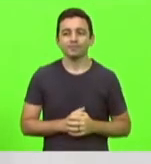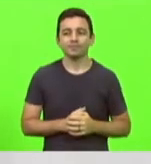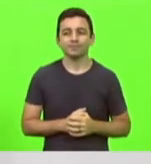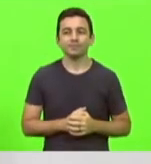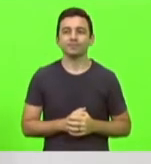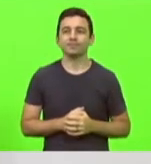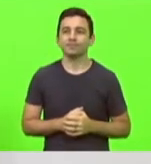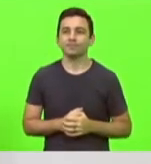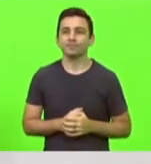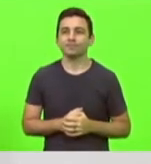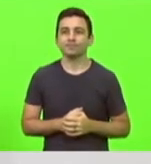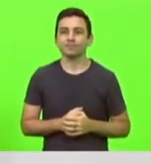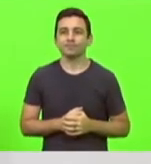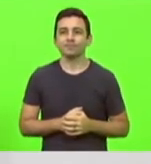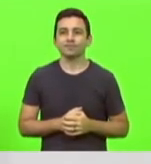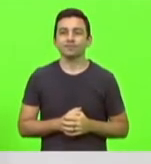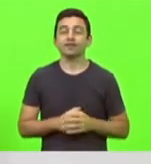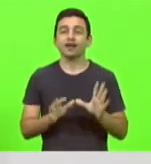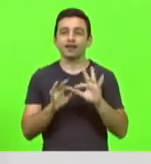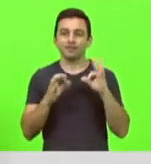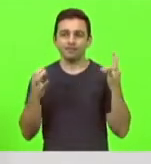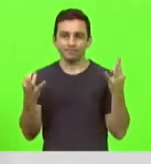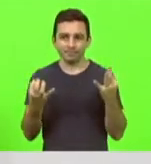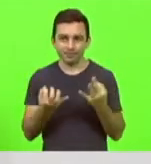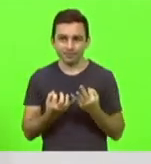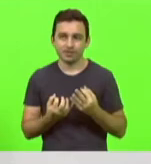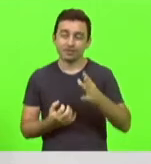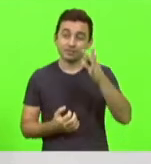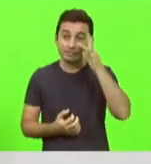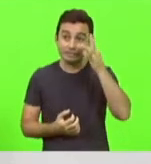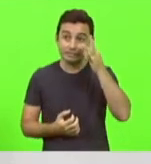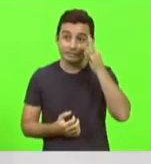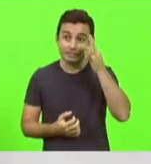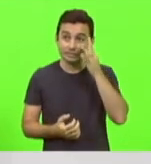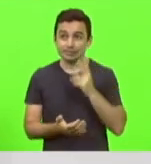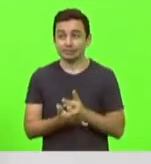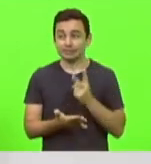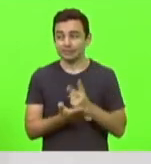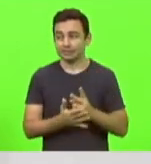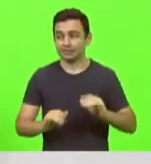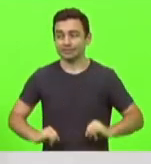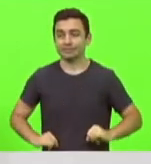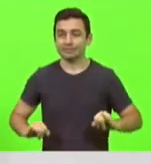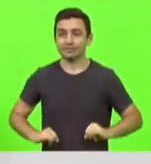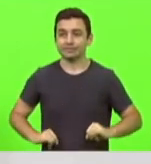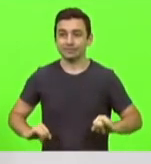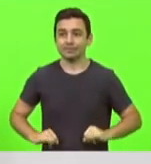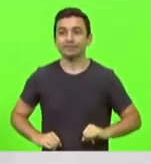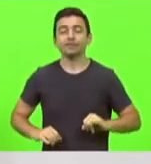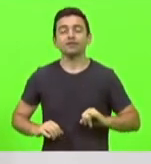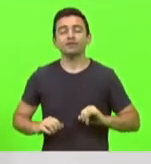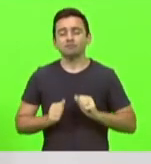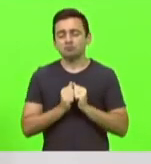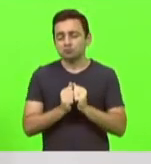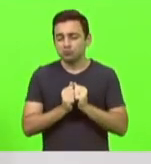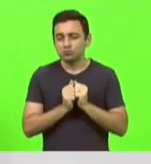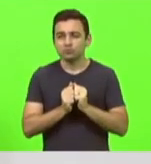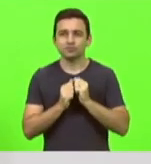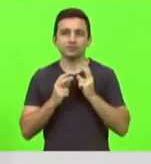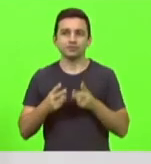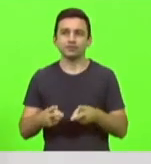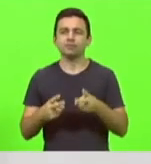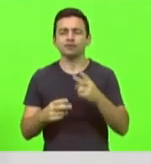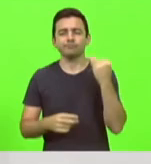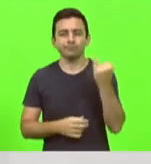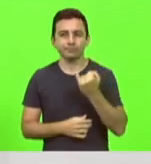concordando. Então, a família que acompanha, que sofre, que participa, então, é muito